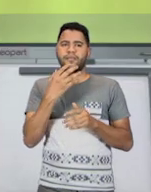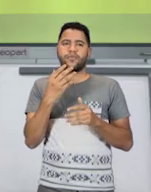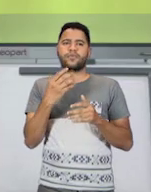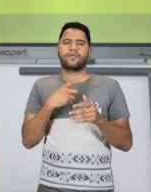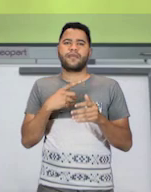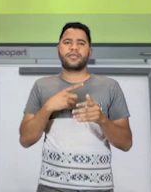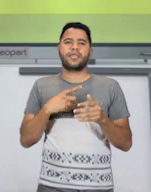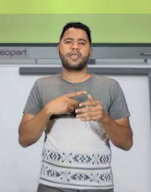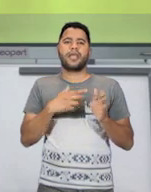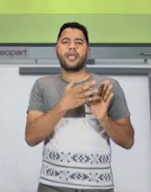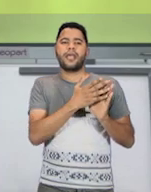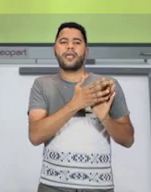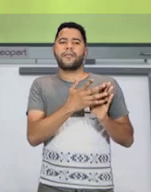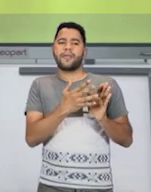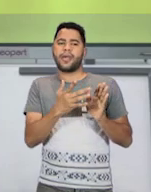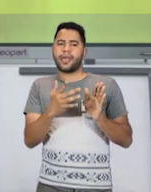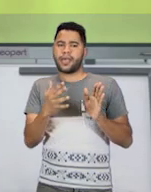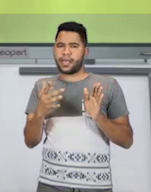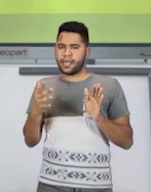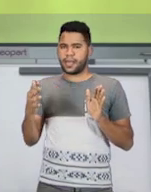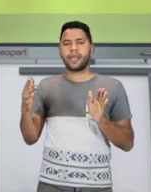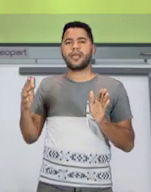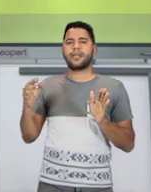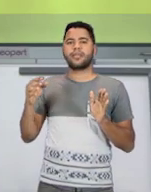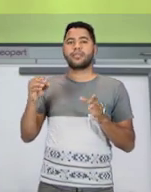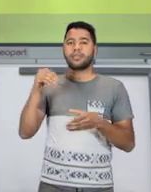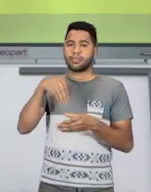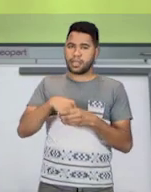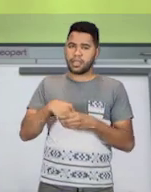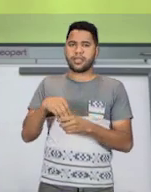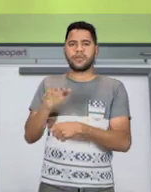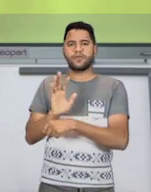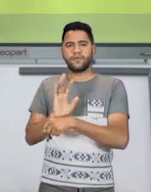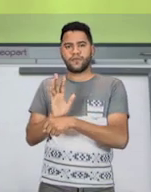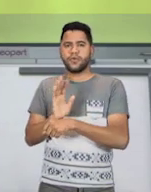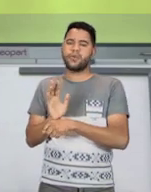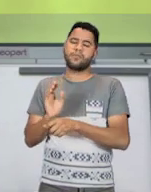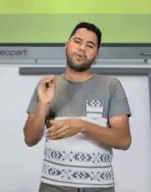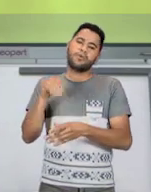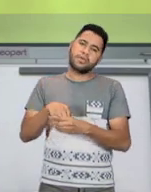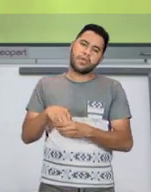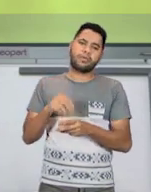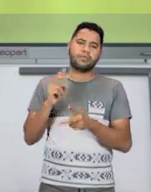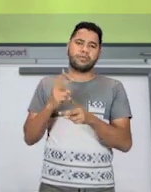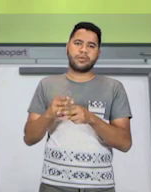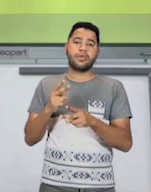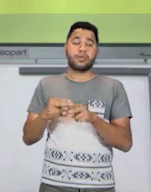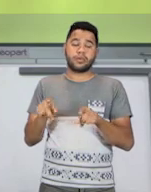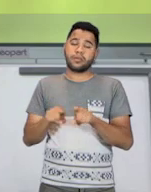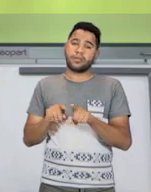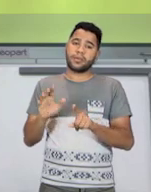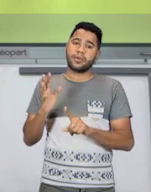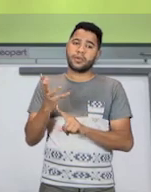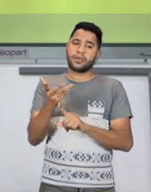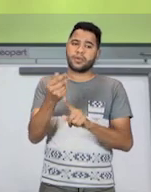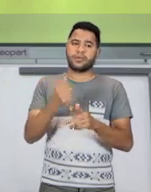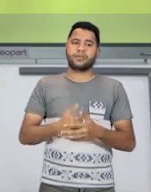Então, também, a música vai entrar dentro do cinema como mais uma forma de arte ali.